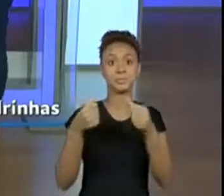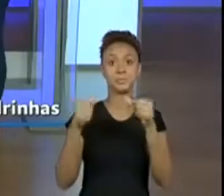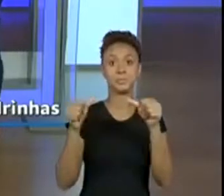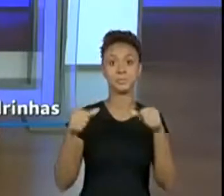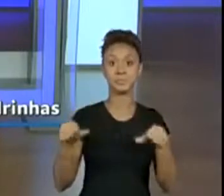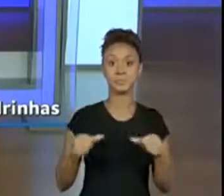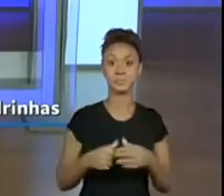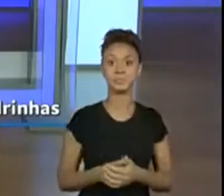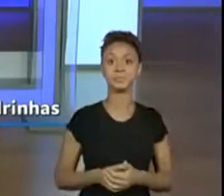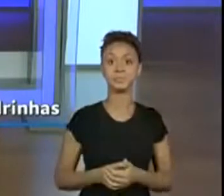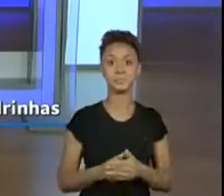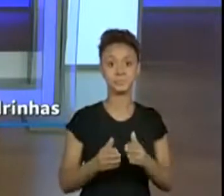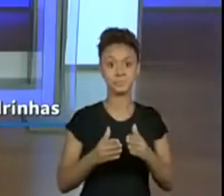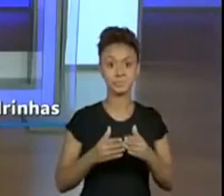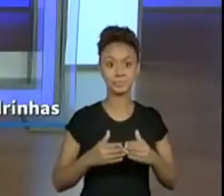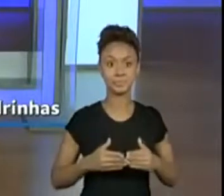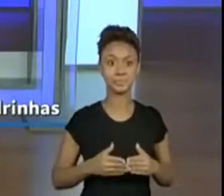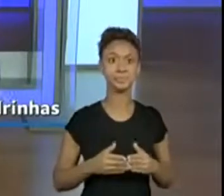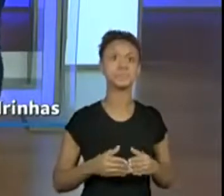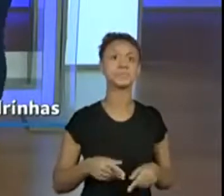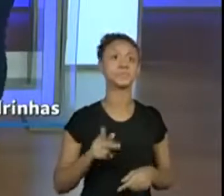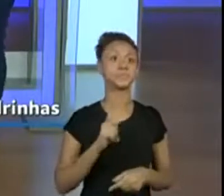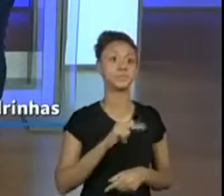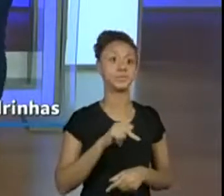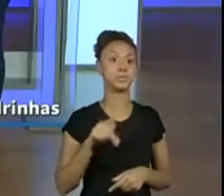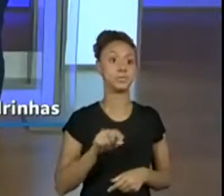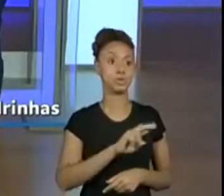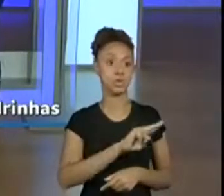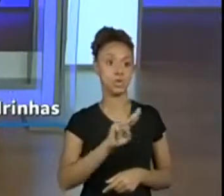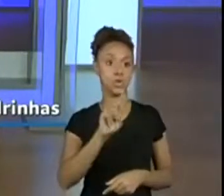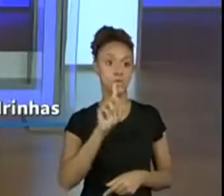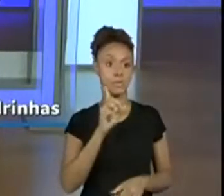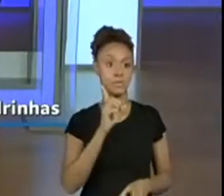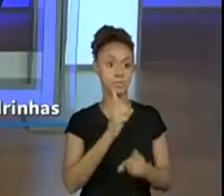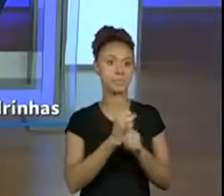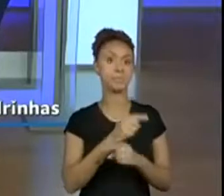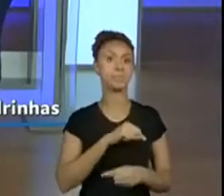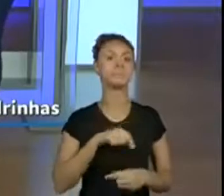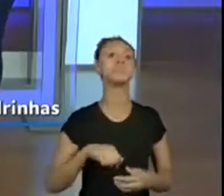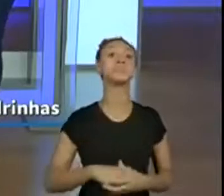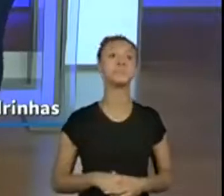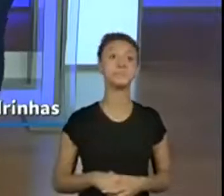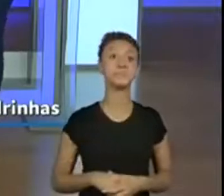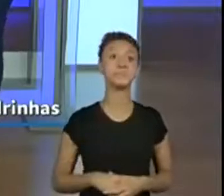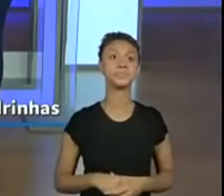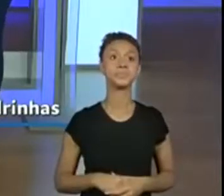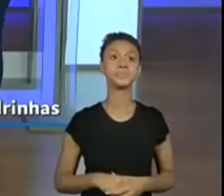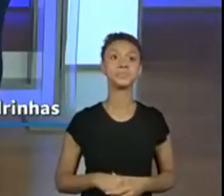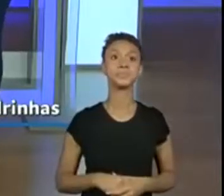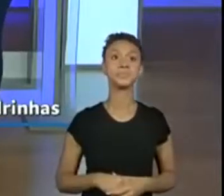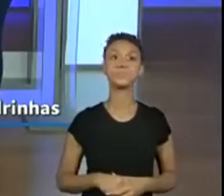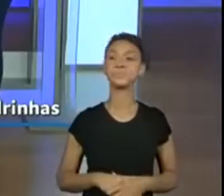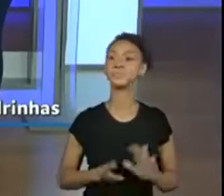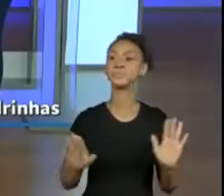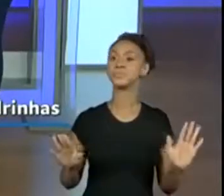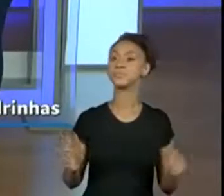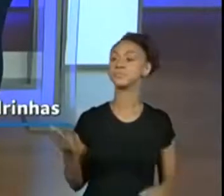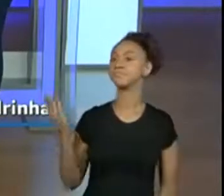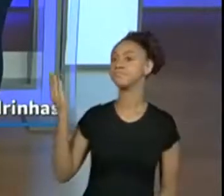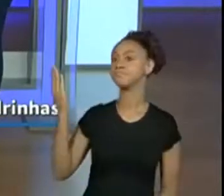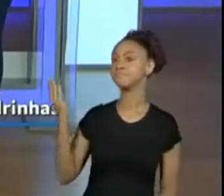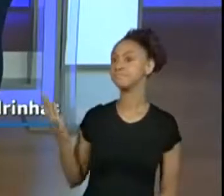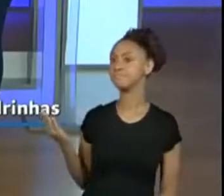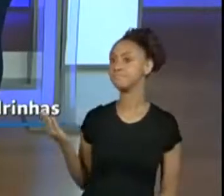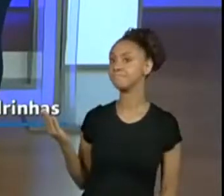Vou pedir para a professora Kelly achar o nome. Já sortei o nome. A gente que achou o nome, está aqui a lista de professores.